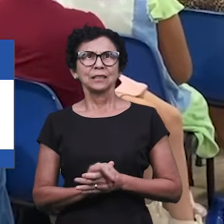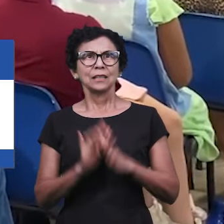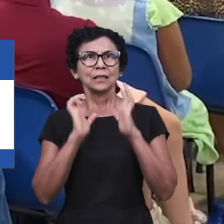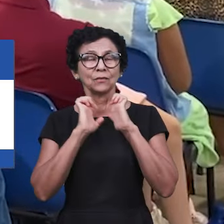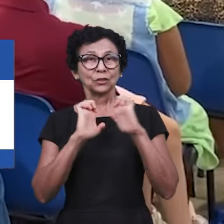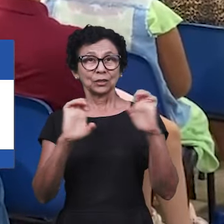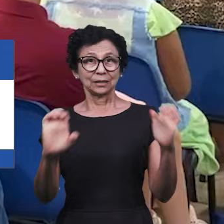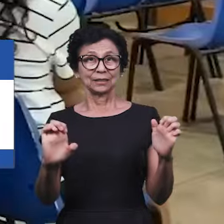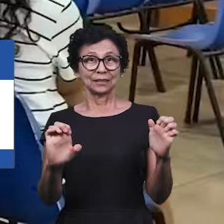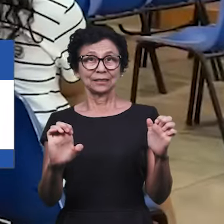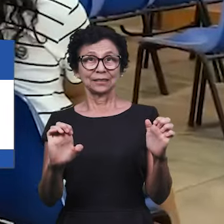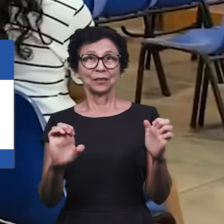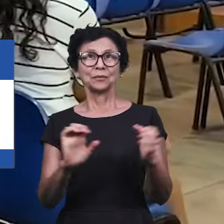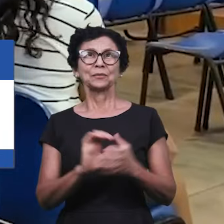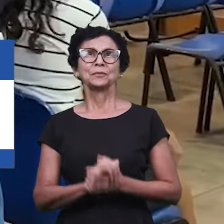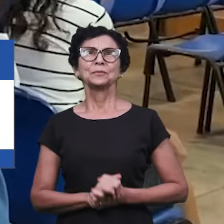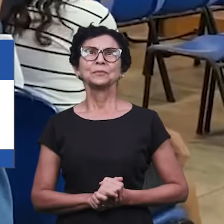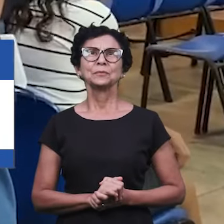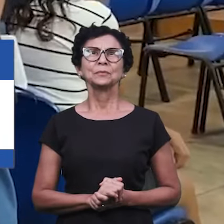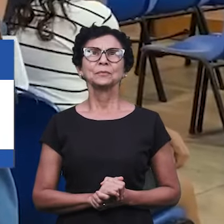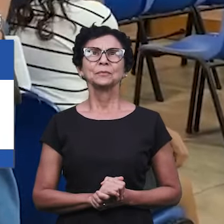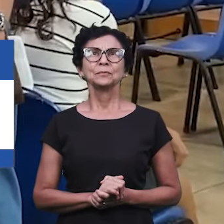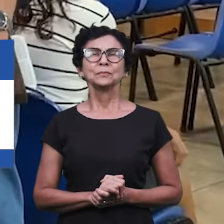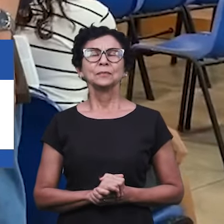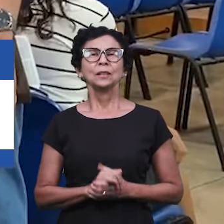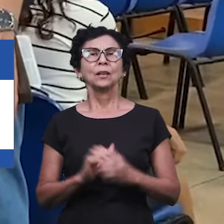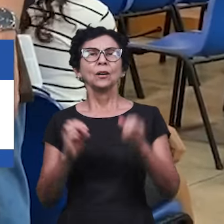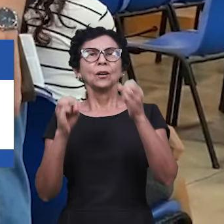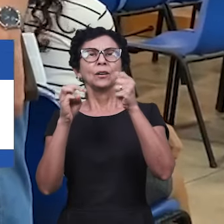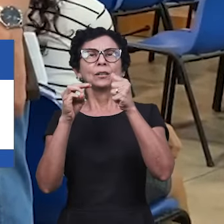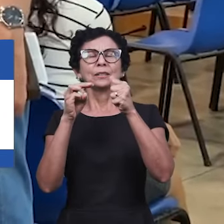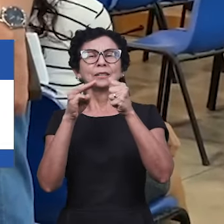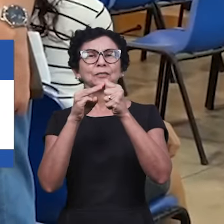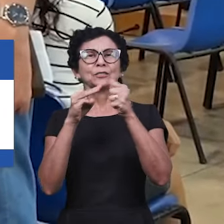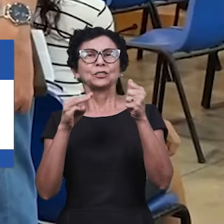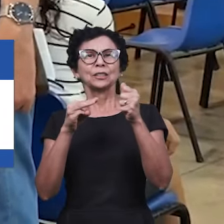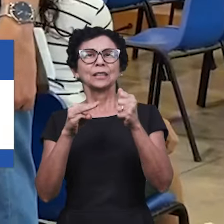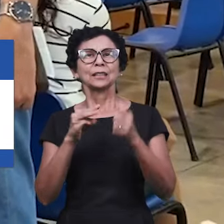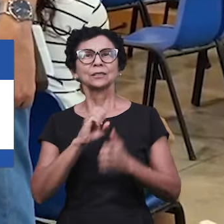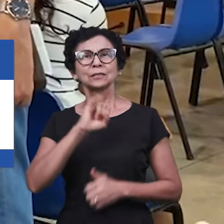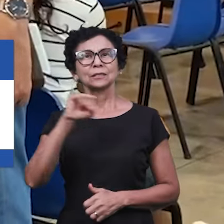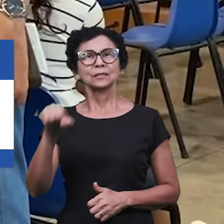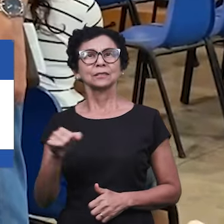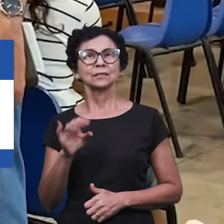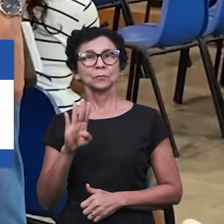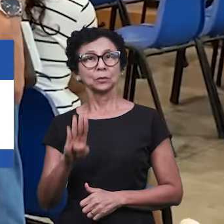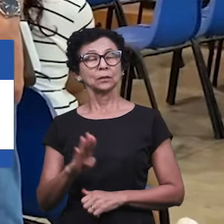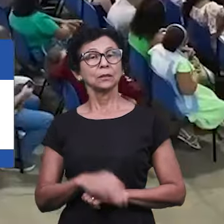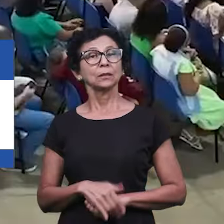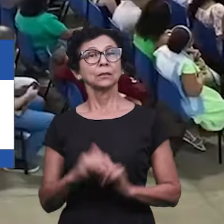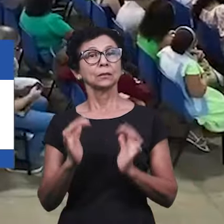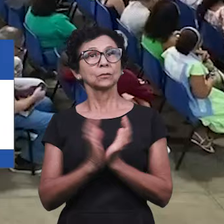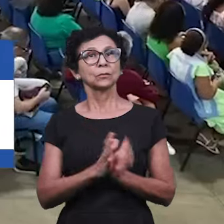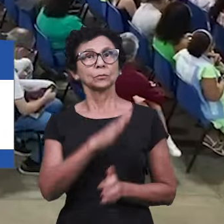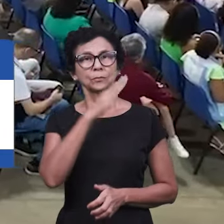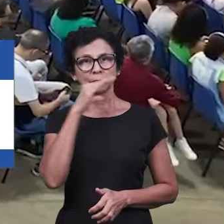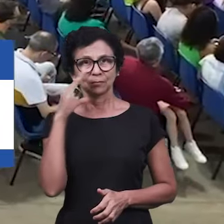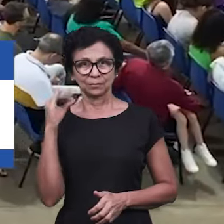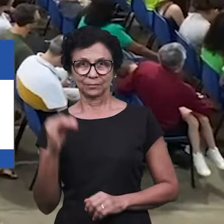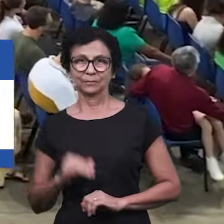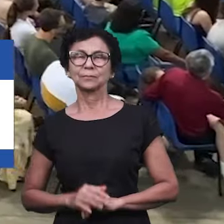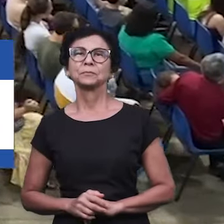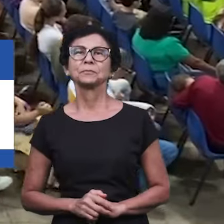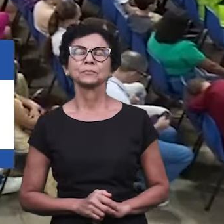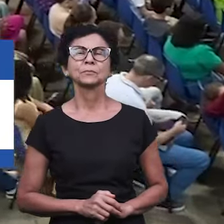Aconteceu um trabalho evangelístico no Amfiteatro de Jaburuna, uma evangelização com os adolescentes, hein? Os adolescentes.